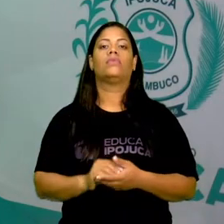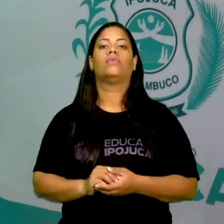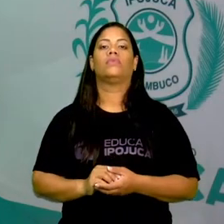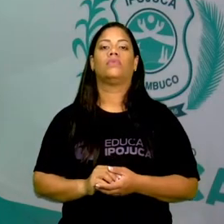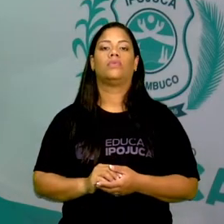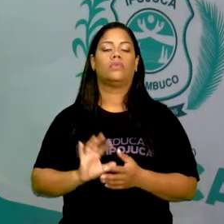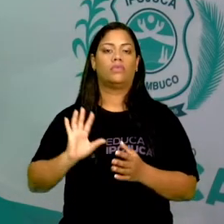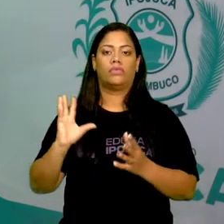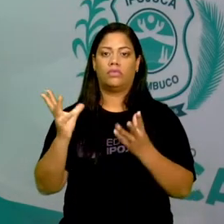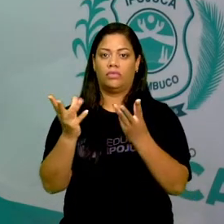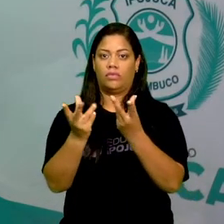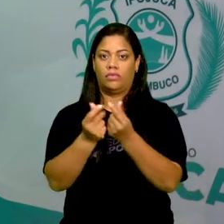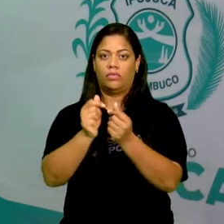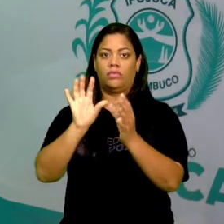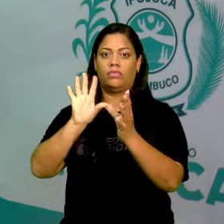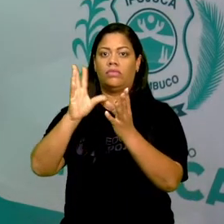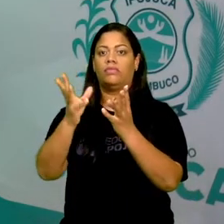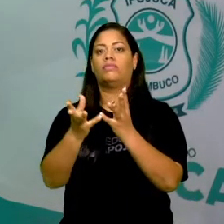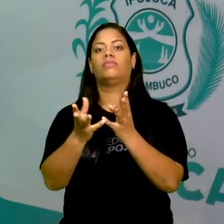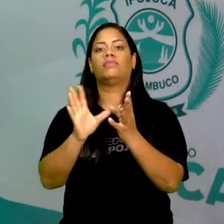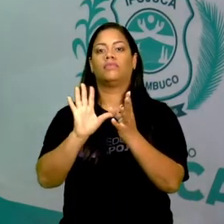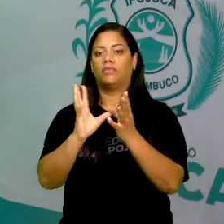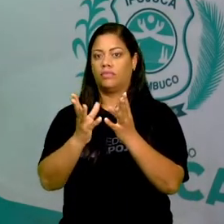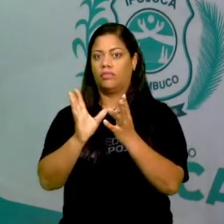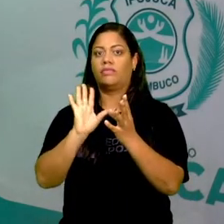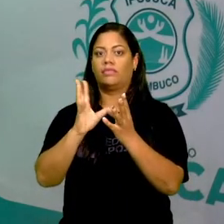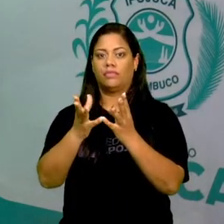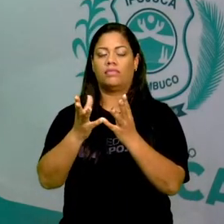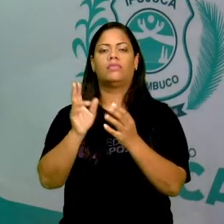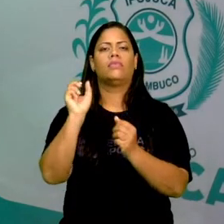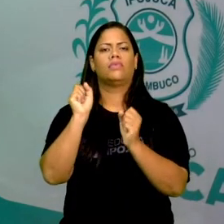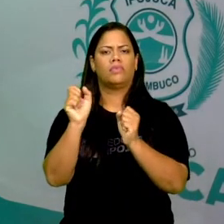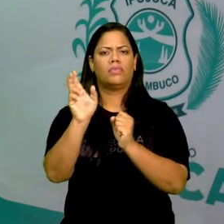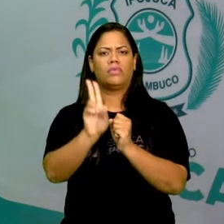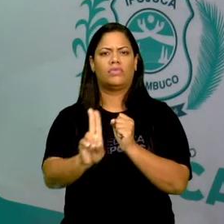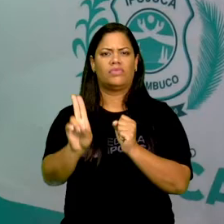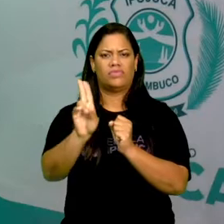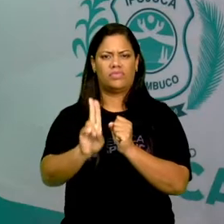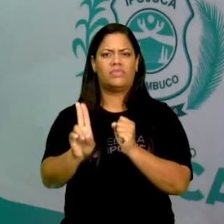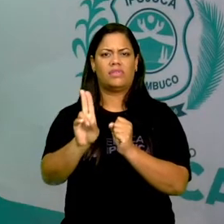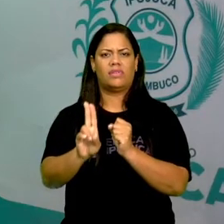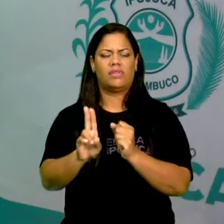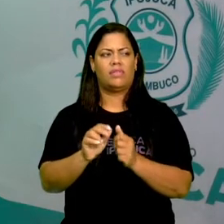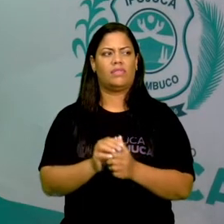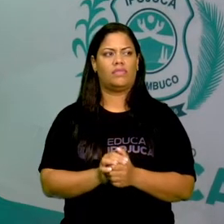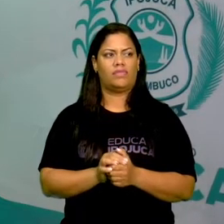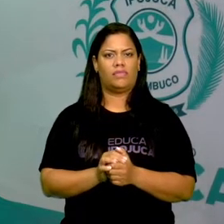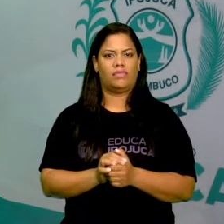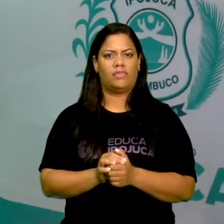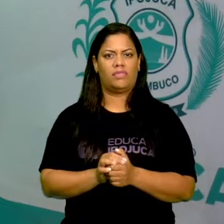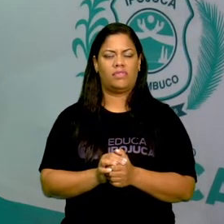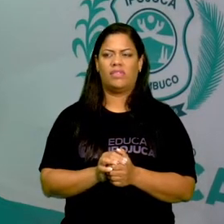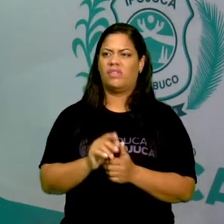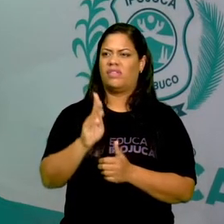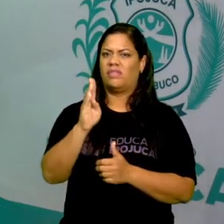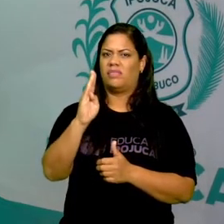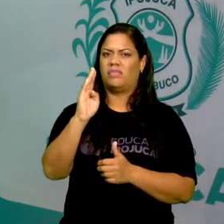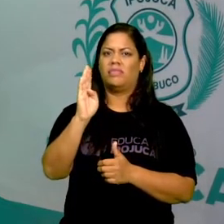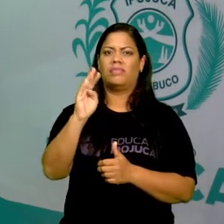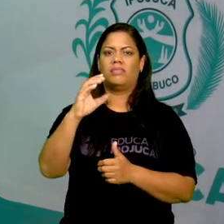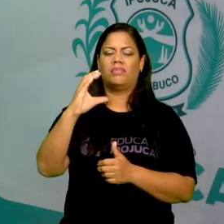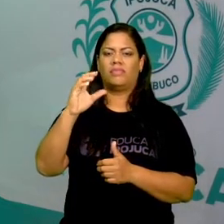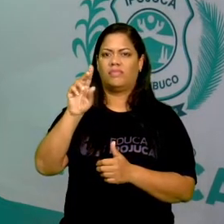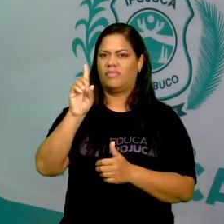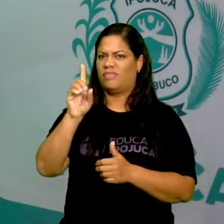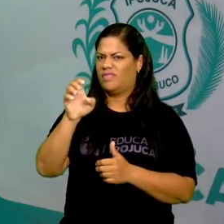em todas as vogais. Tia Gil, a gente pode colocar acento agudo em consoantes de